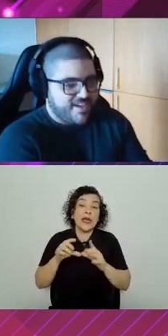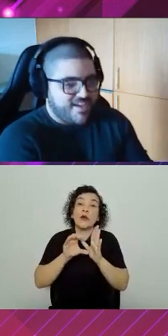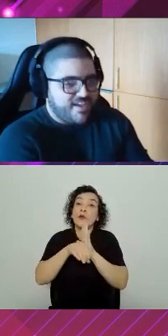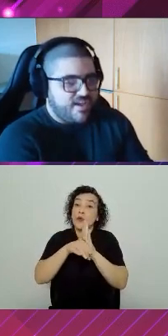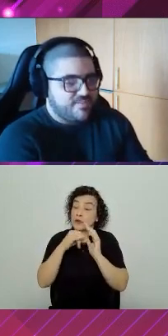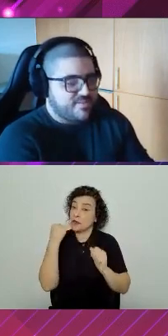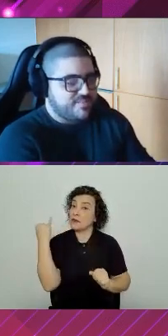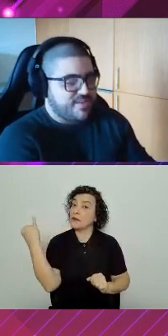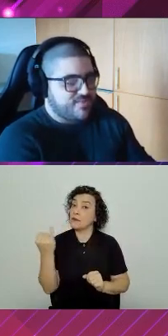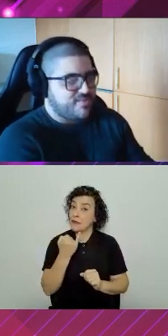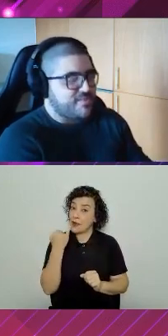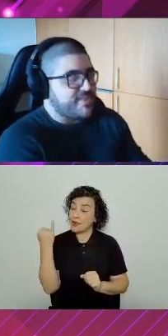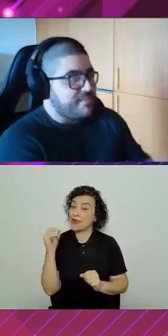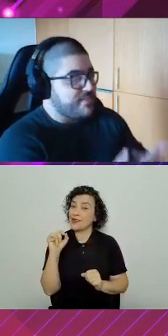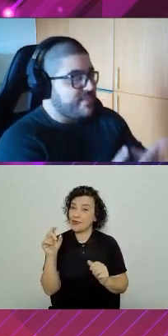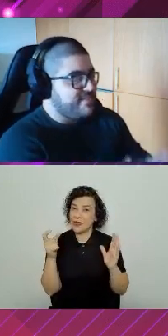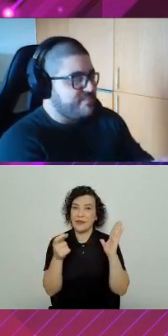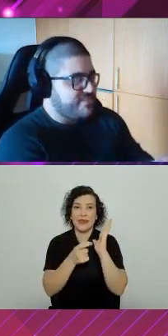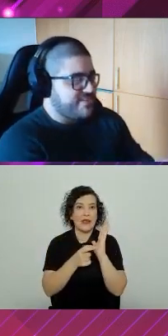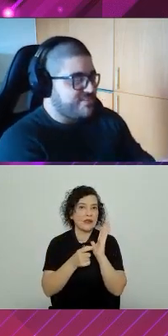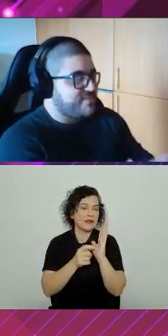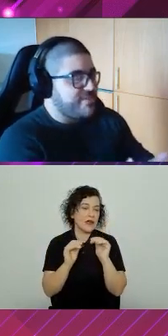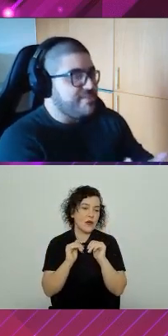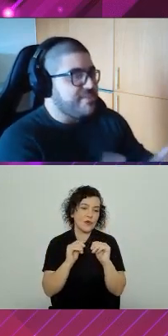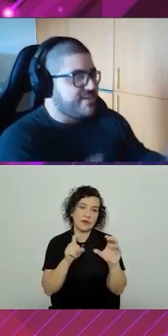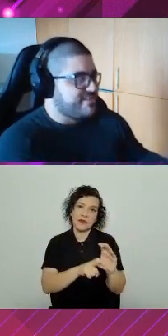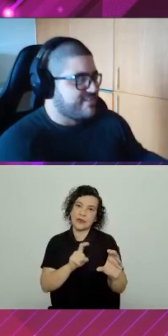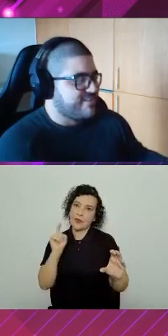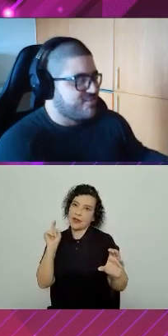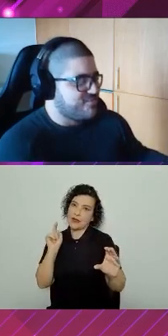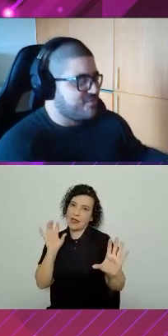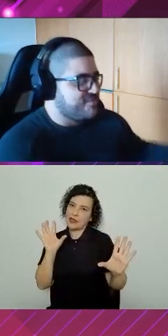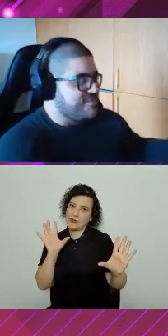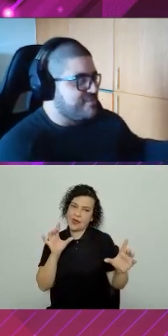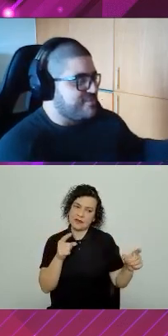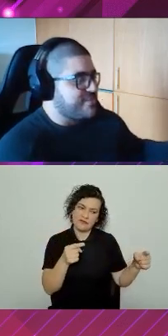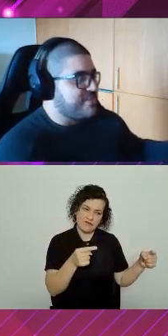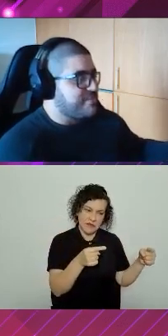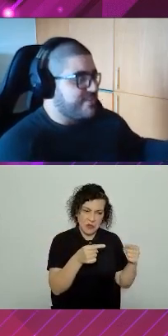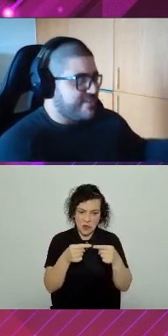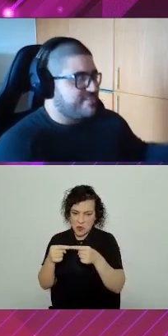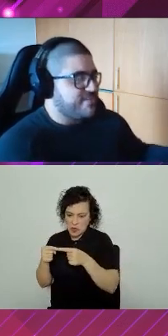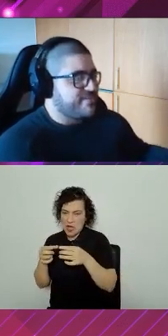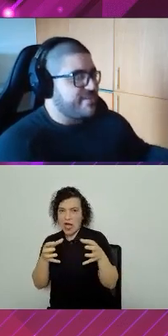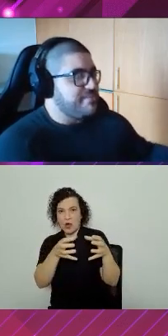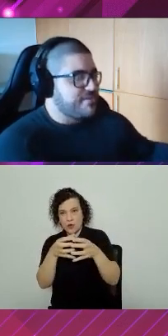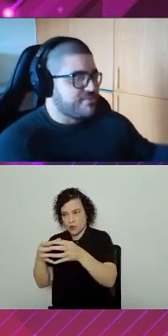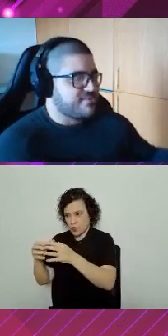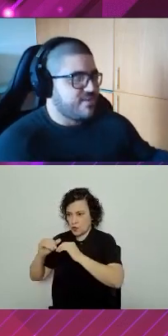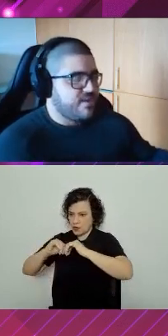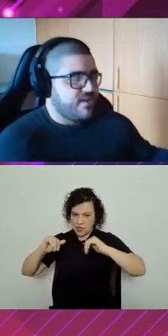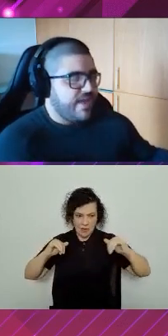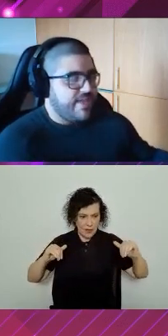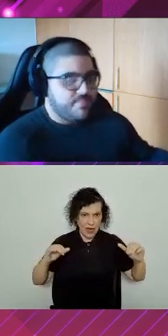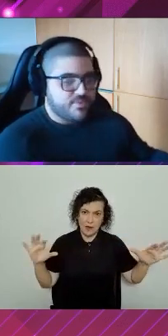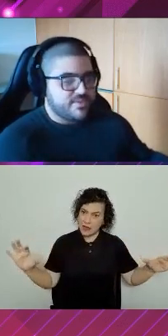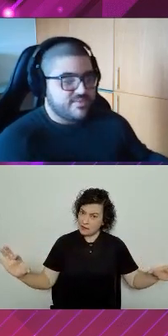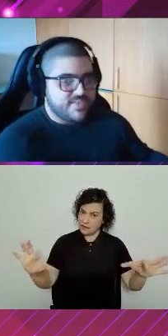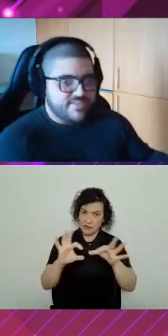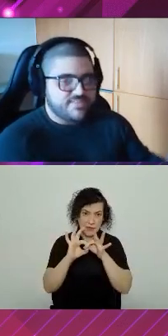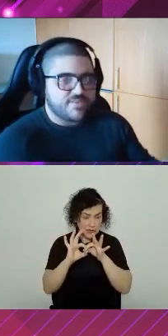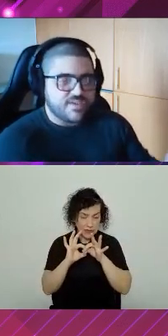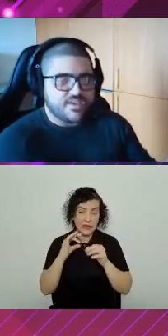o quê? As minhas aplicações são independentes, mas elas não são inimigas. Os meus times são independentes, mas não são inimigos. É